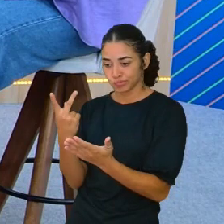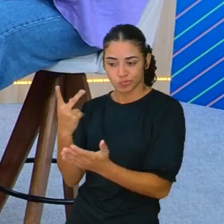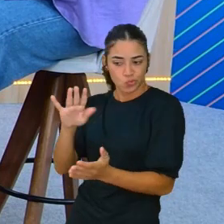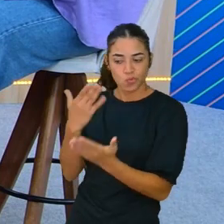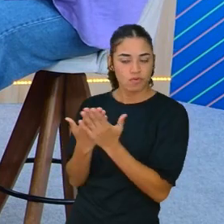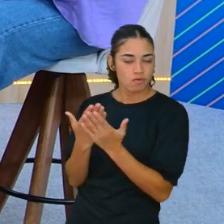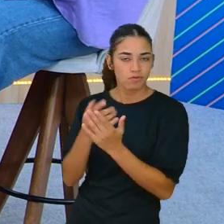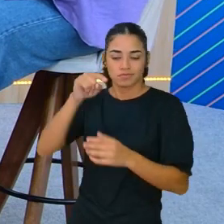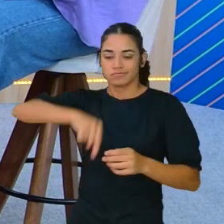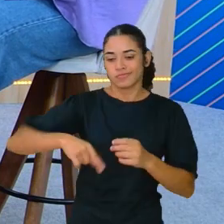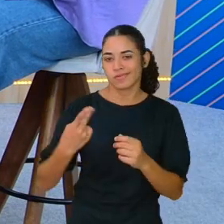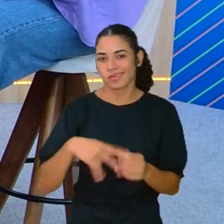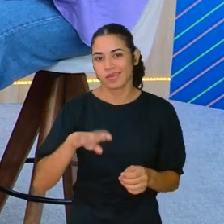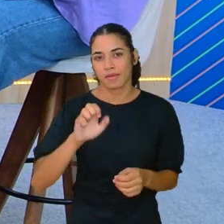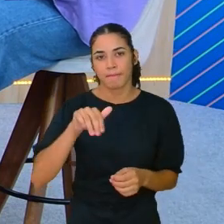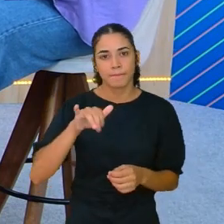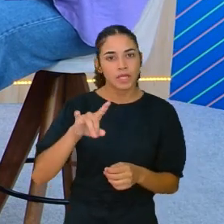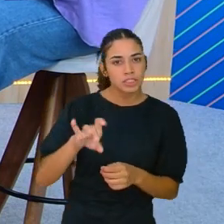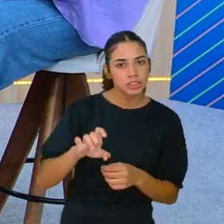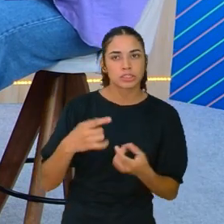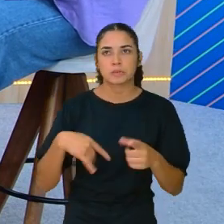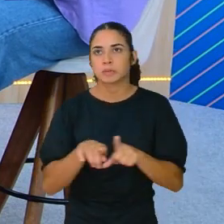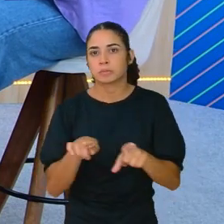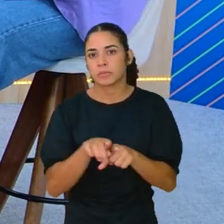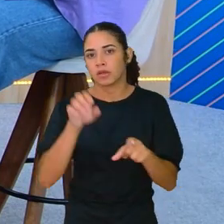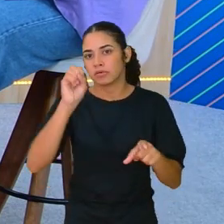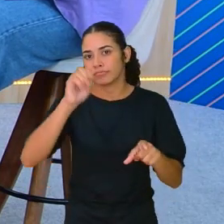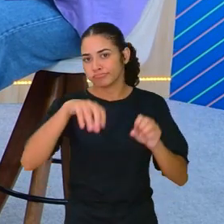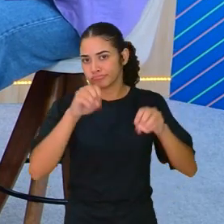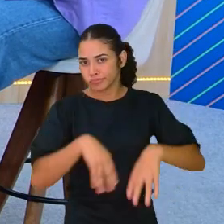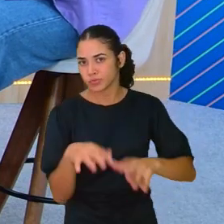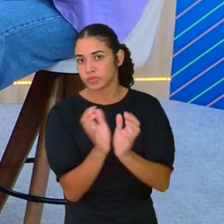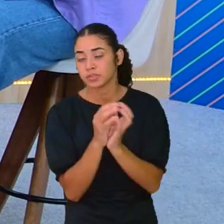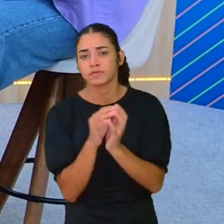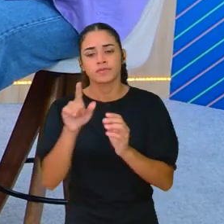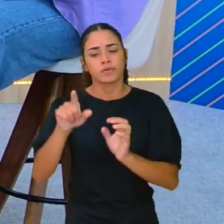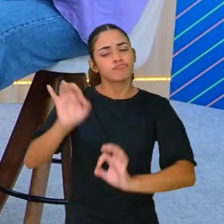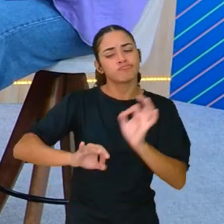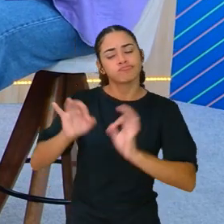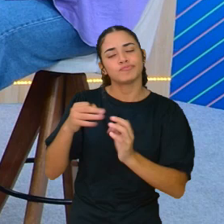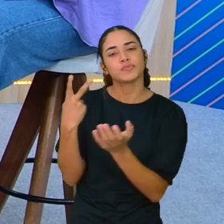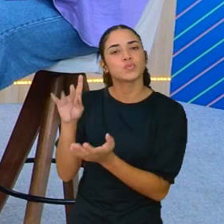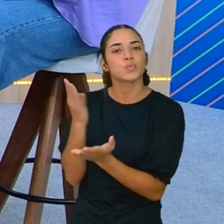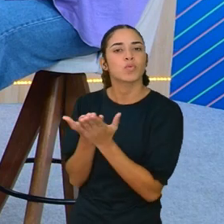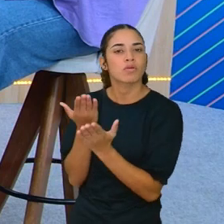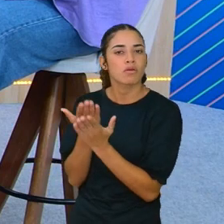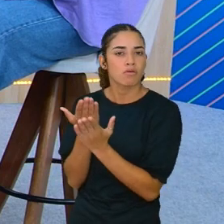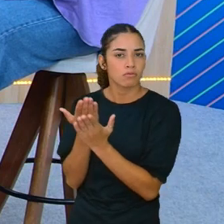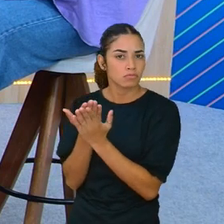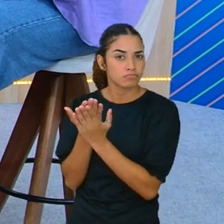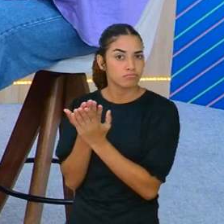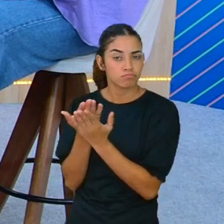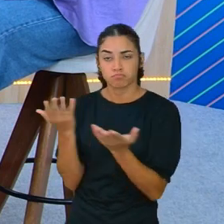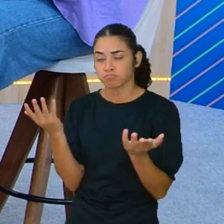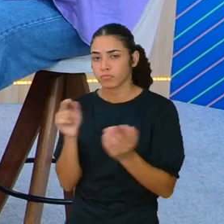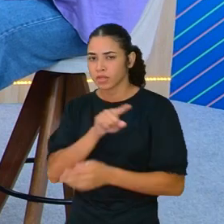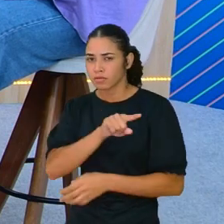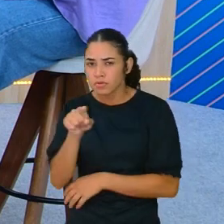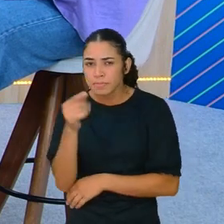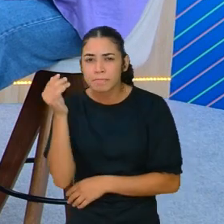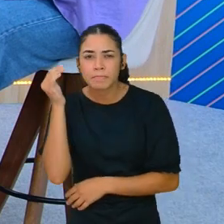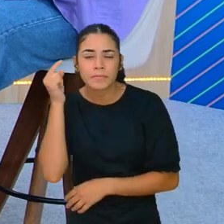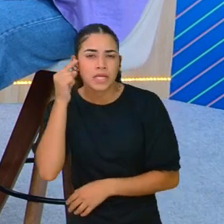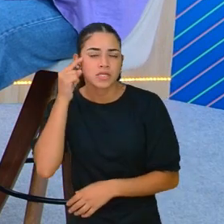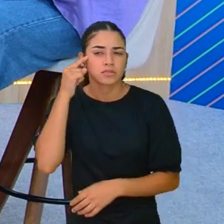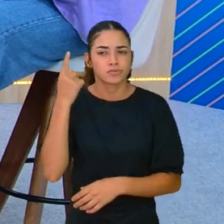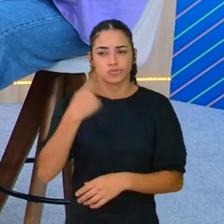momento da EMAD, nesse momento do Educa Recife, você preparando as tuas aulas, você pensa nesse